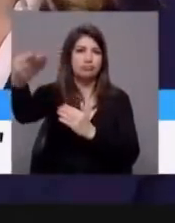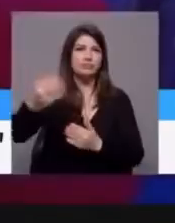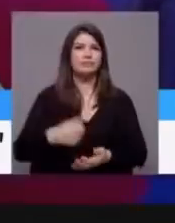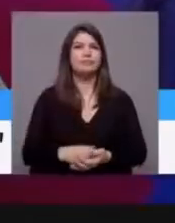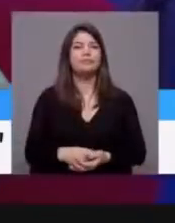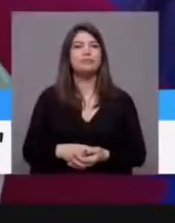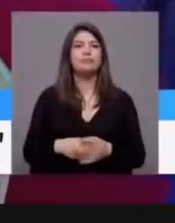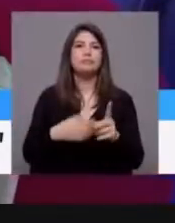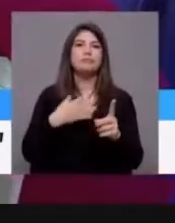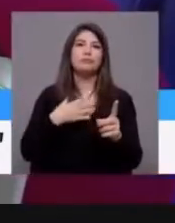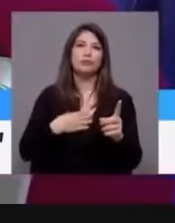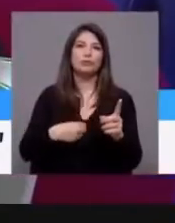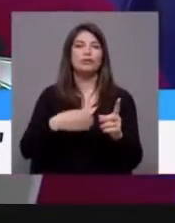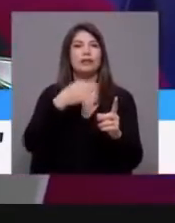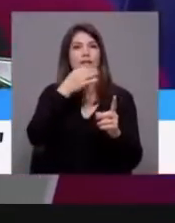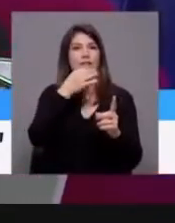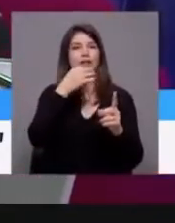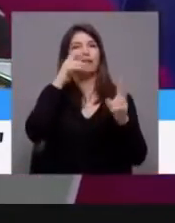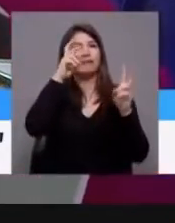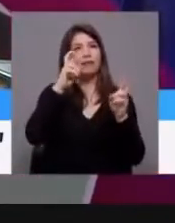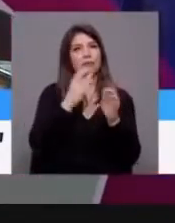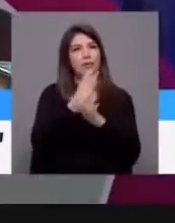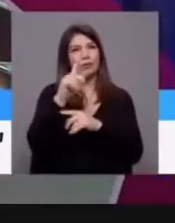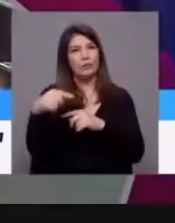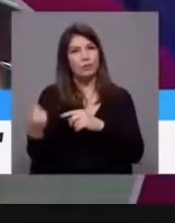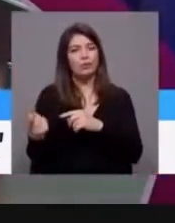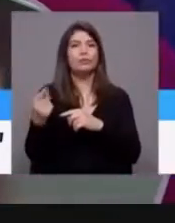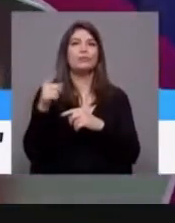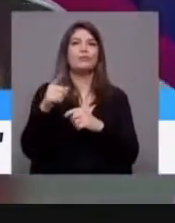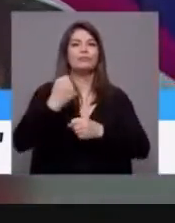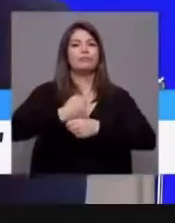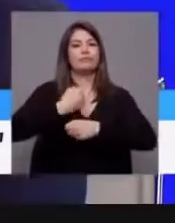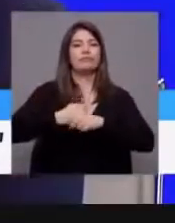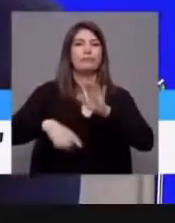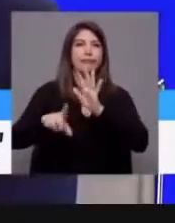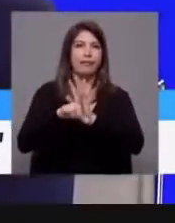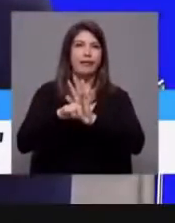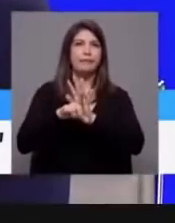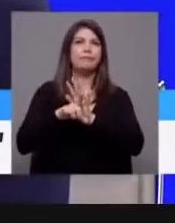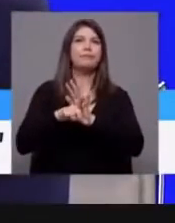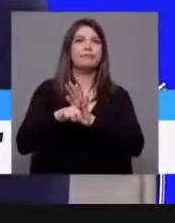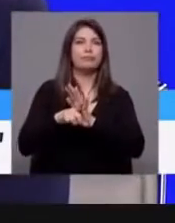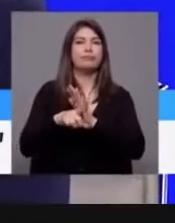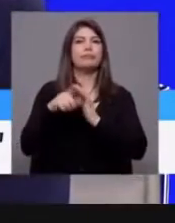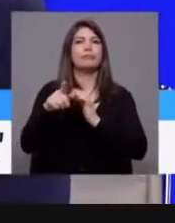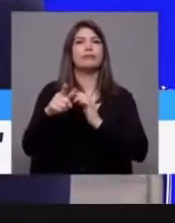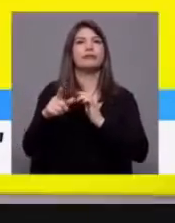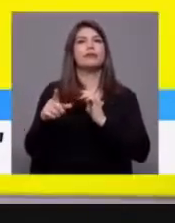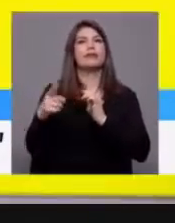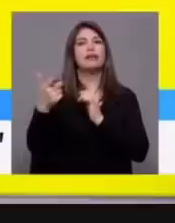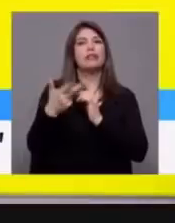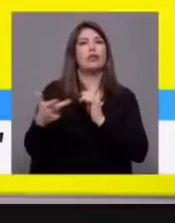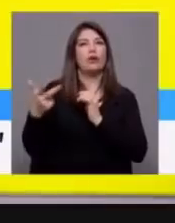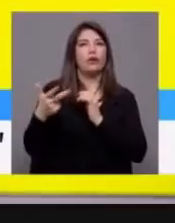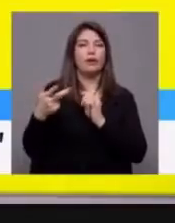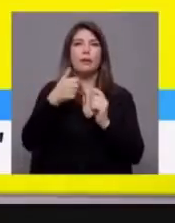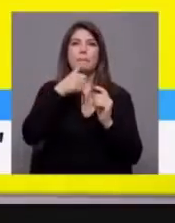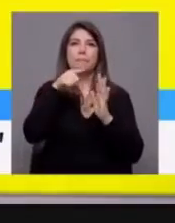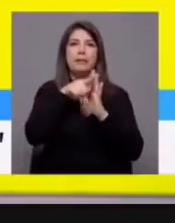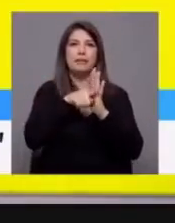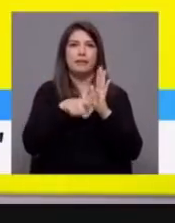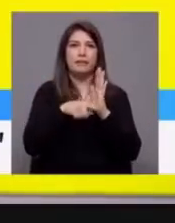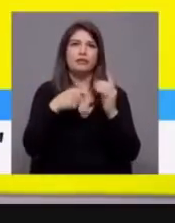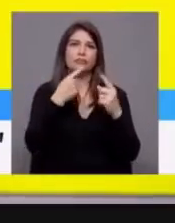nos teria de ver aqui abordados. Legislação laboral. As normas da Troika têm de sair da legislação laboral. Há o que o Bloco de Esquerda tem dito e que empurrou as